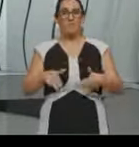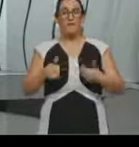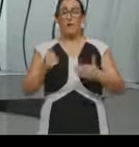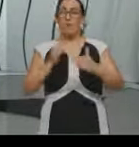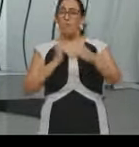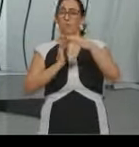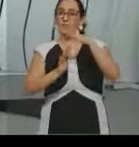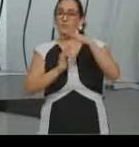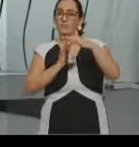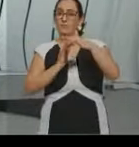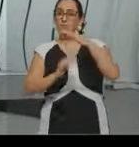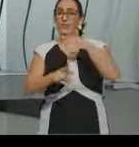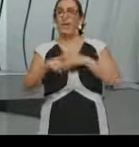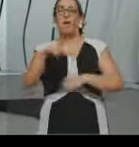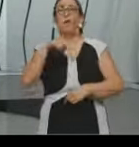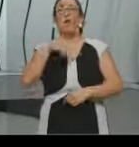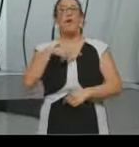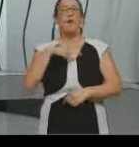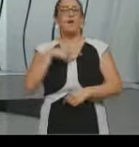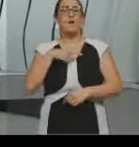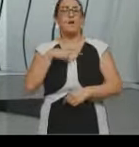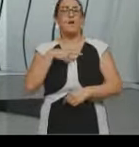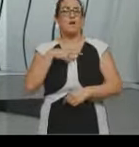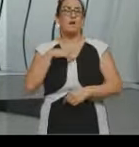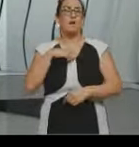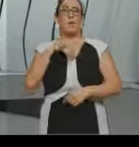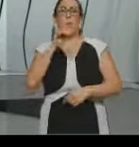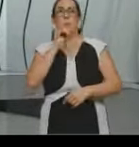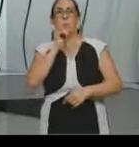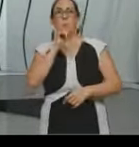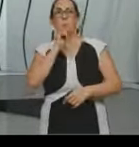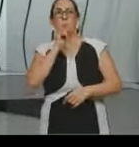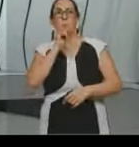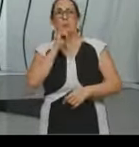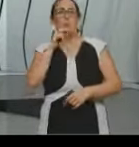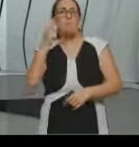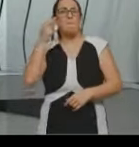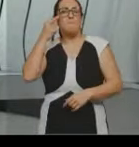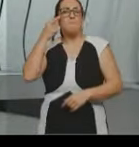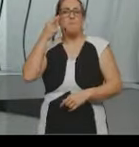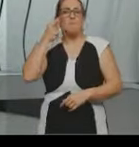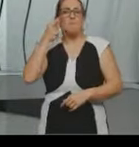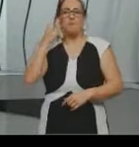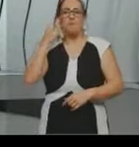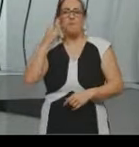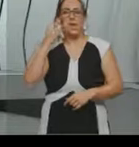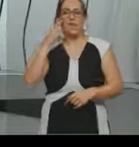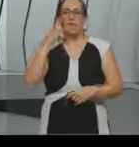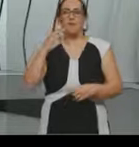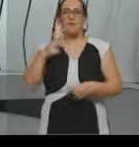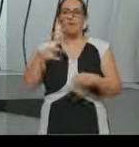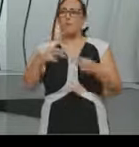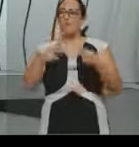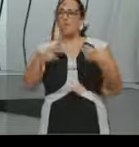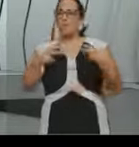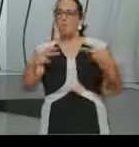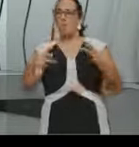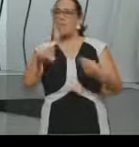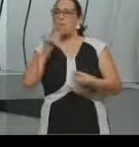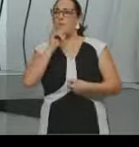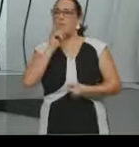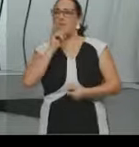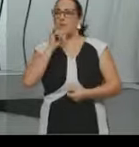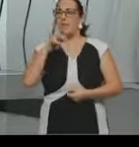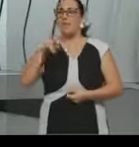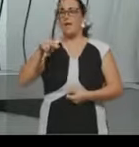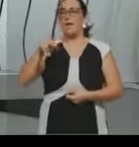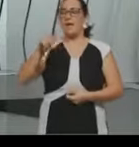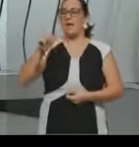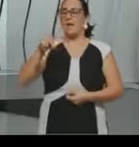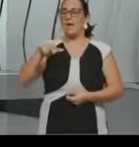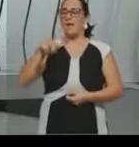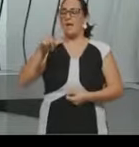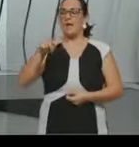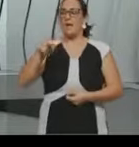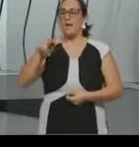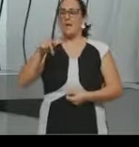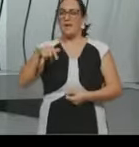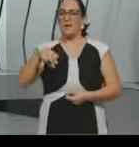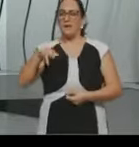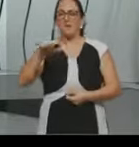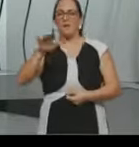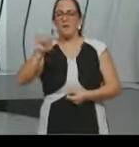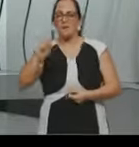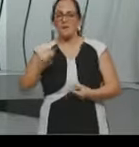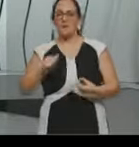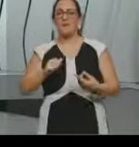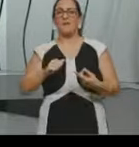aspirações aí, né, anarquistas, aspirações socialistas, a gente até já teve uma aula tratando a respeito disso, né?